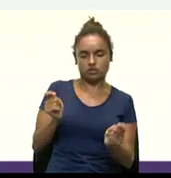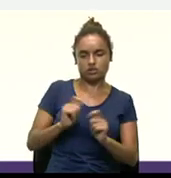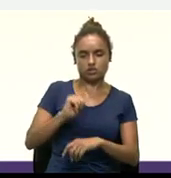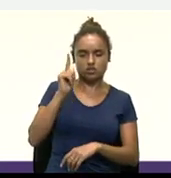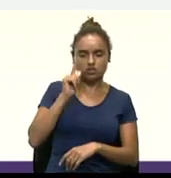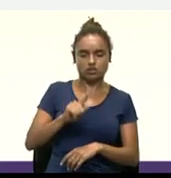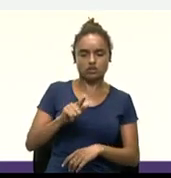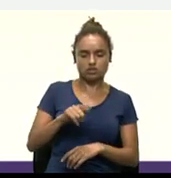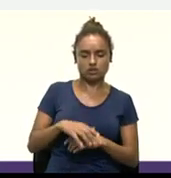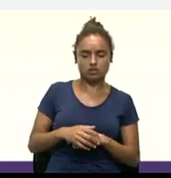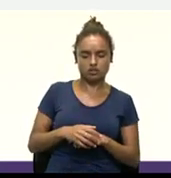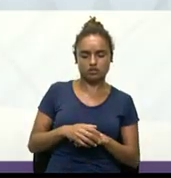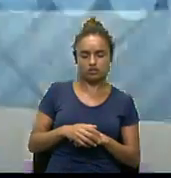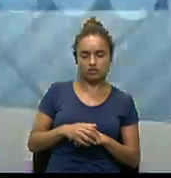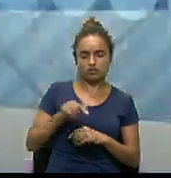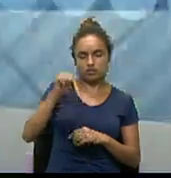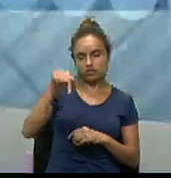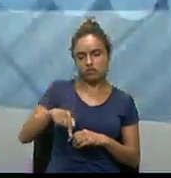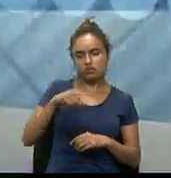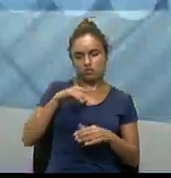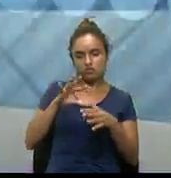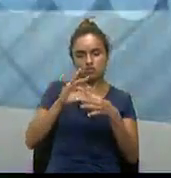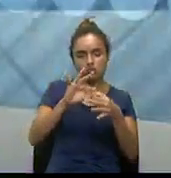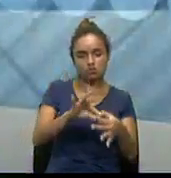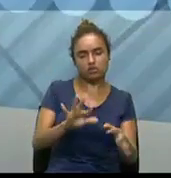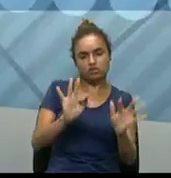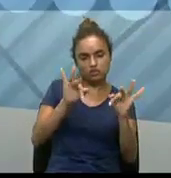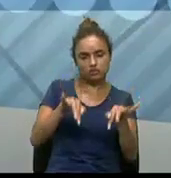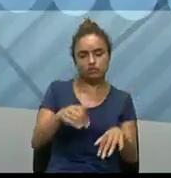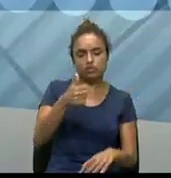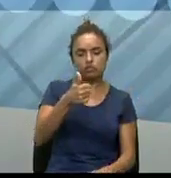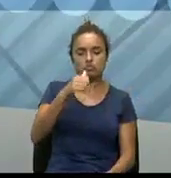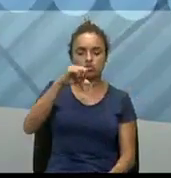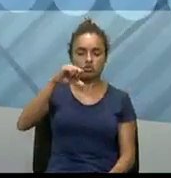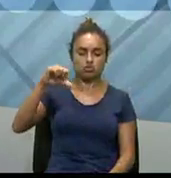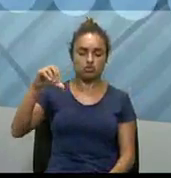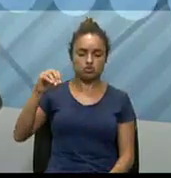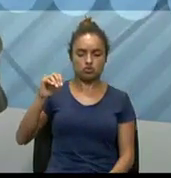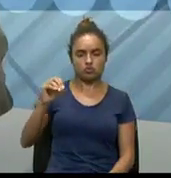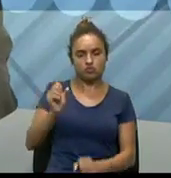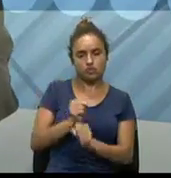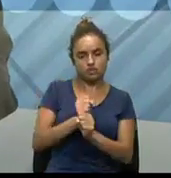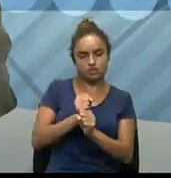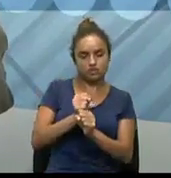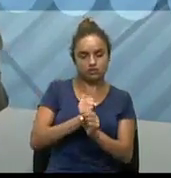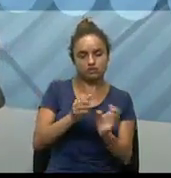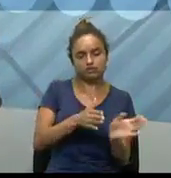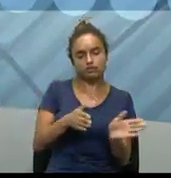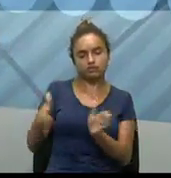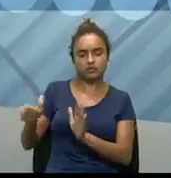Então, nesse contexto final da década de 90, a gente sabe aí que a internet também